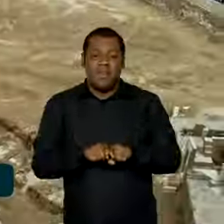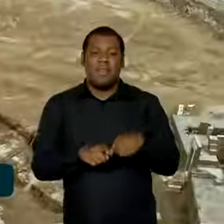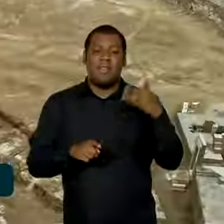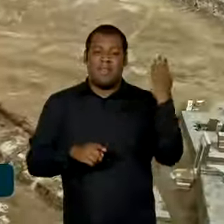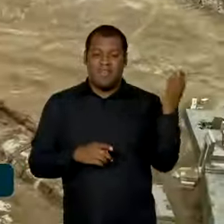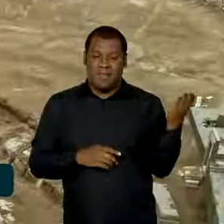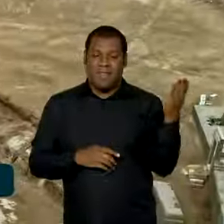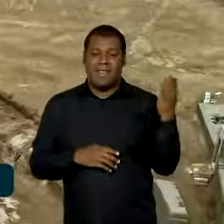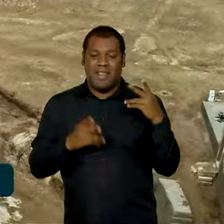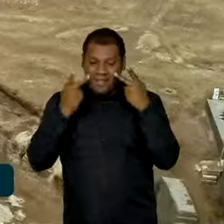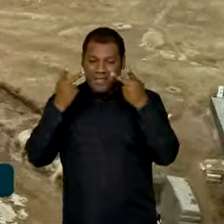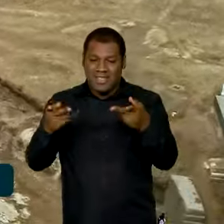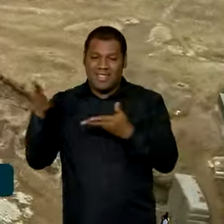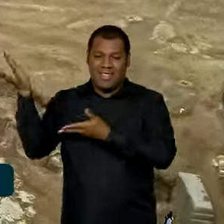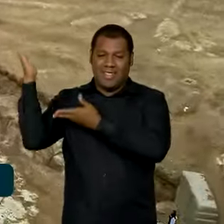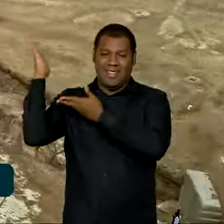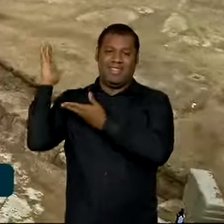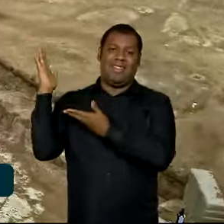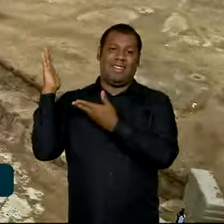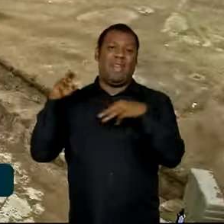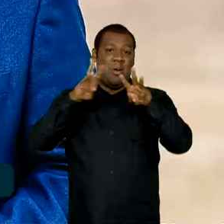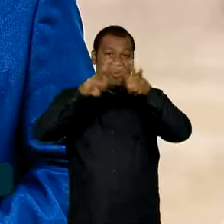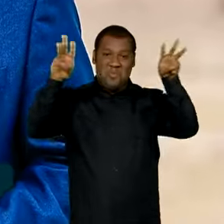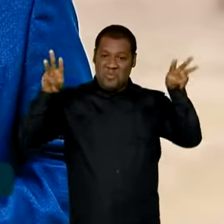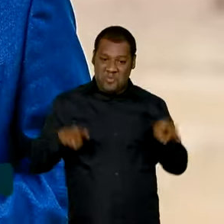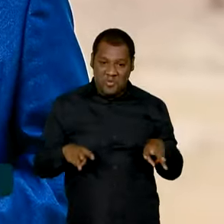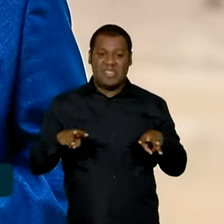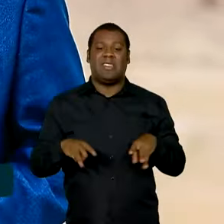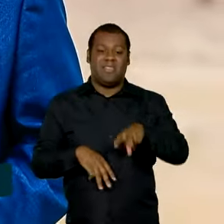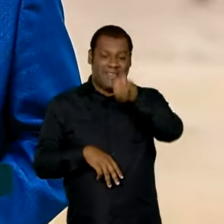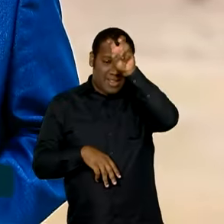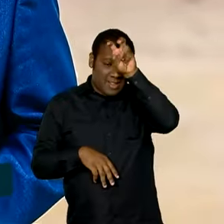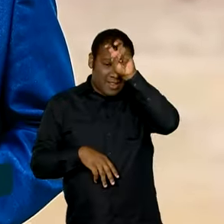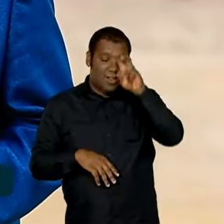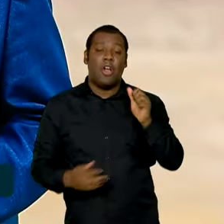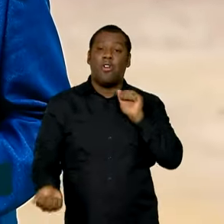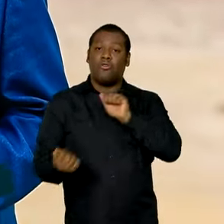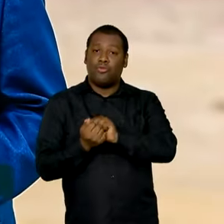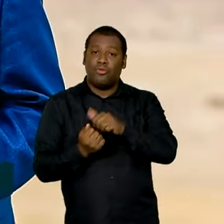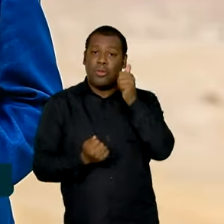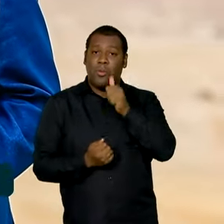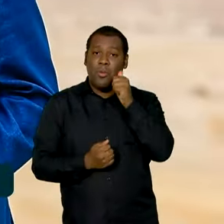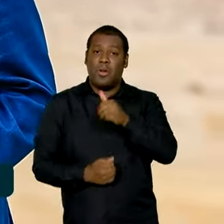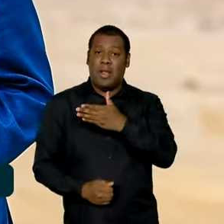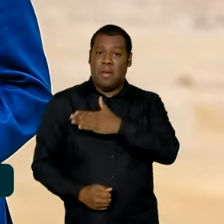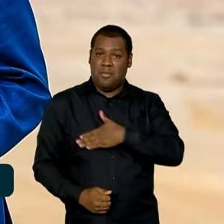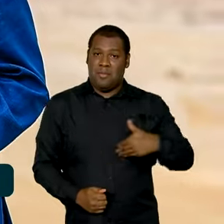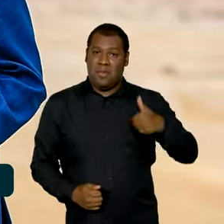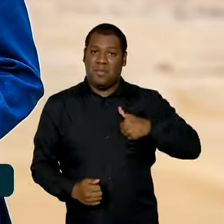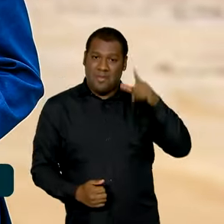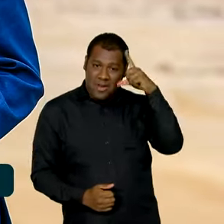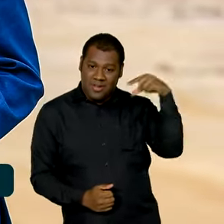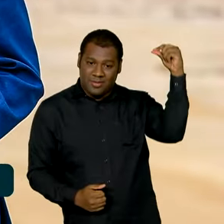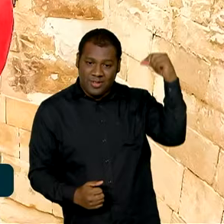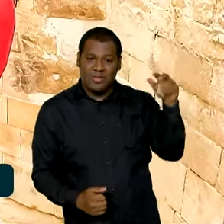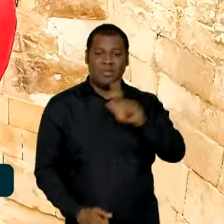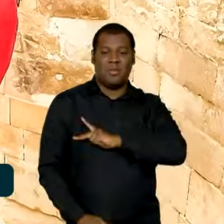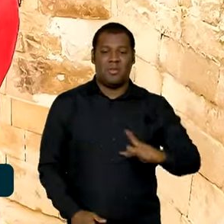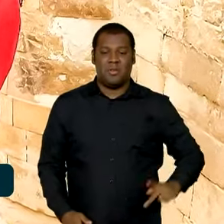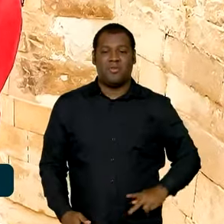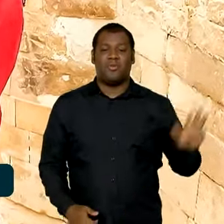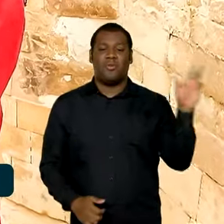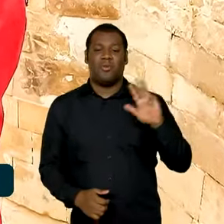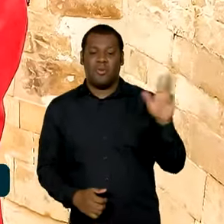Gizé, a Esfinge e o Grande Museu Egípcio. Acompanhado da primeira-dama, Janja Lula da Silva, Lula foi